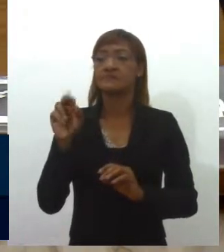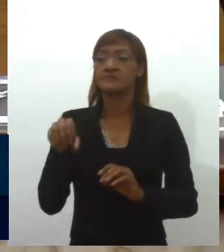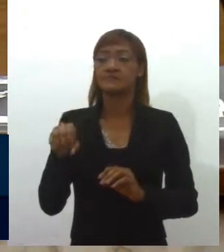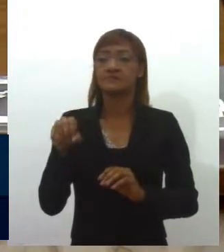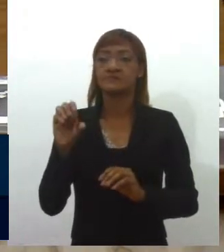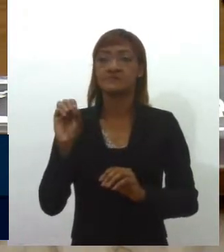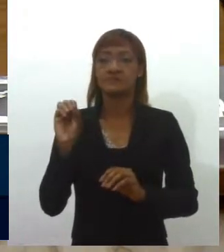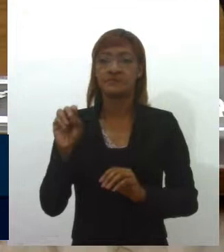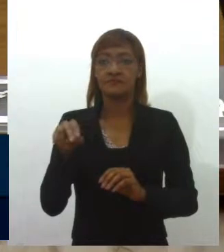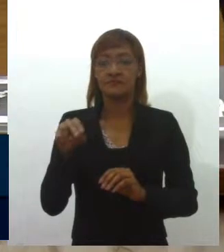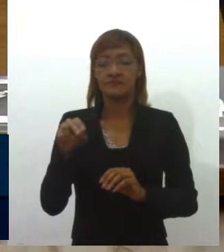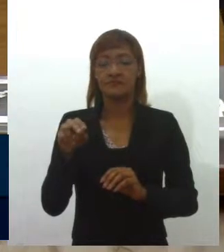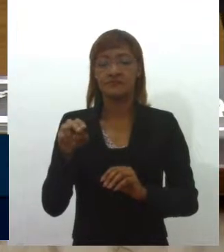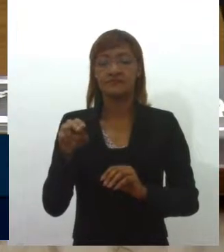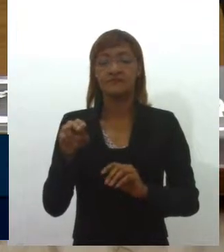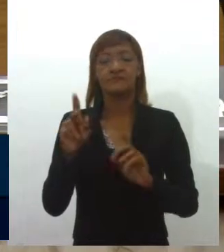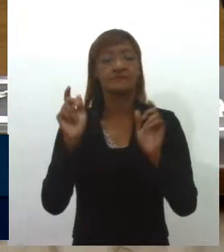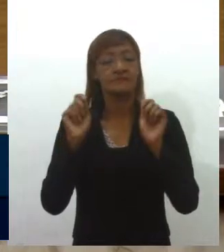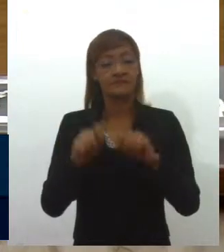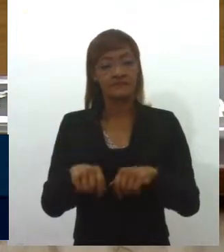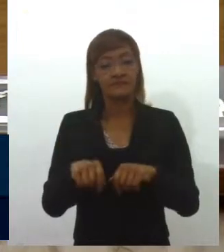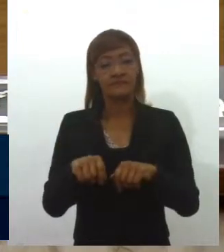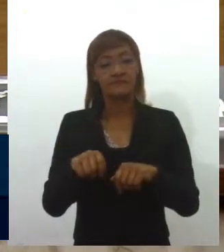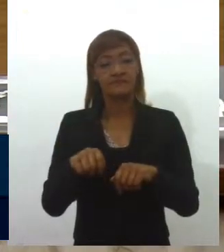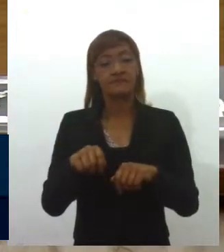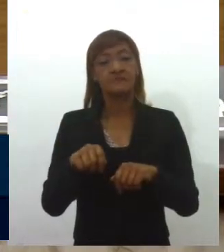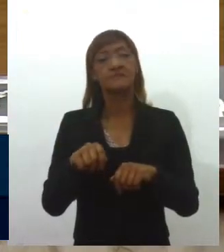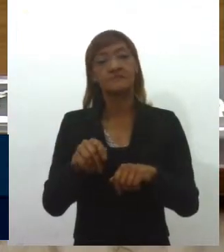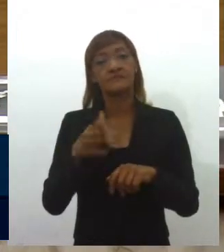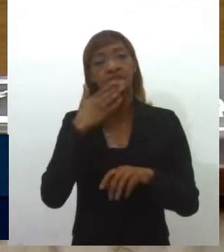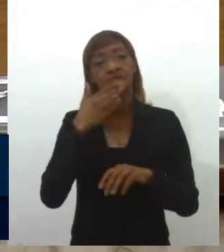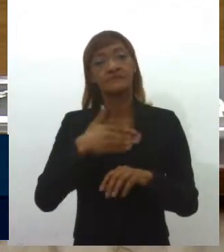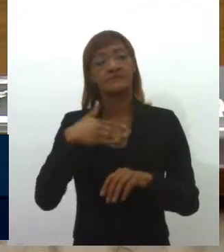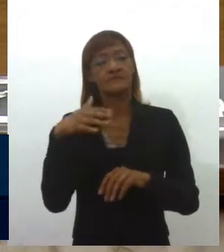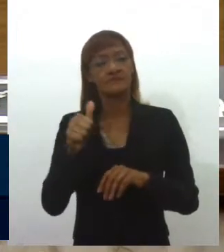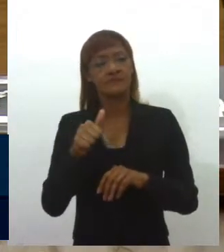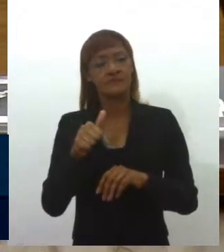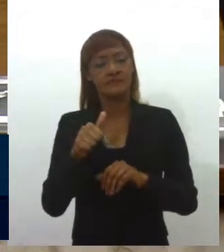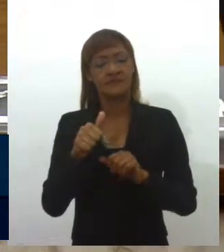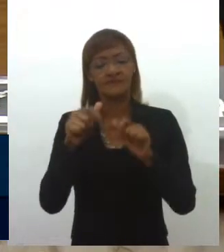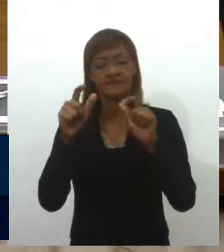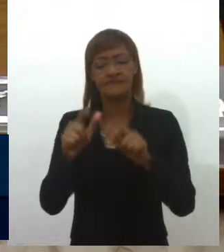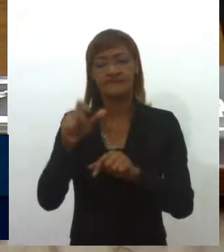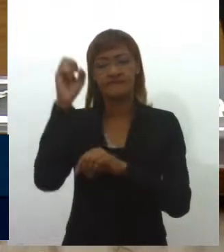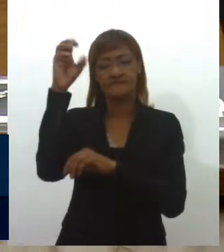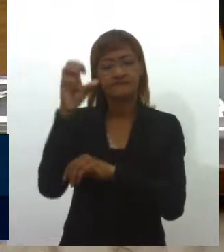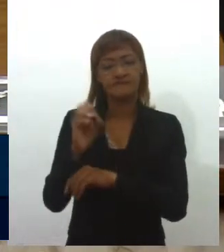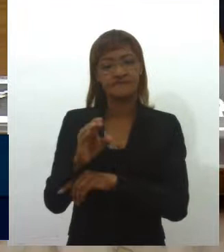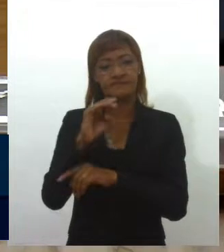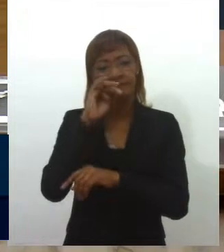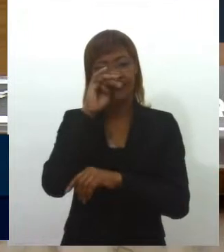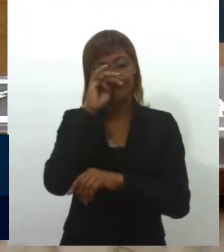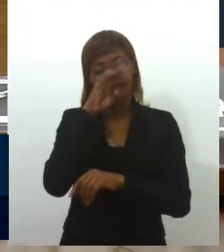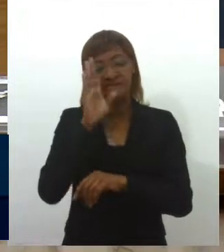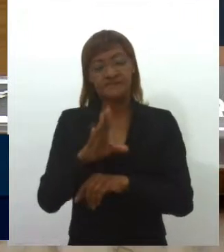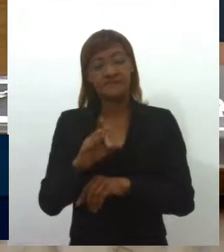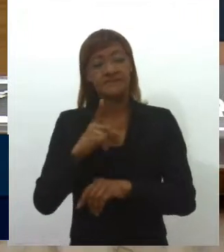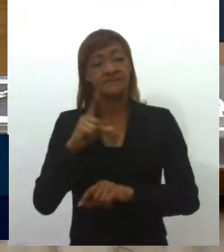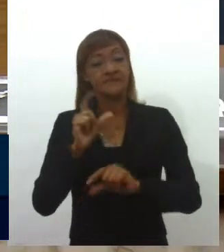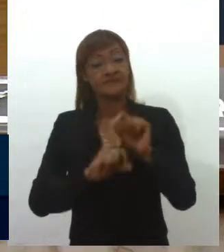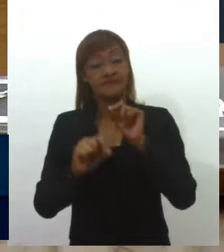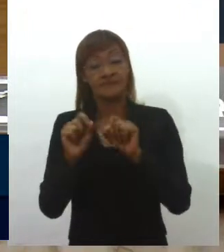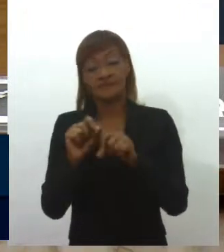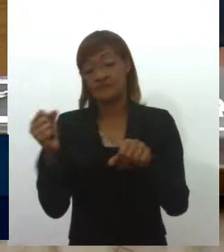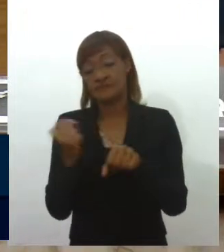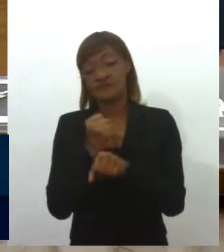evitar esforços para promoverem melhorias na sinalização dos trechos onde estão ocorrendo as